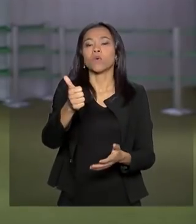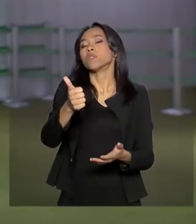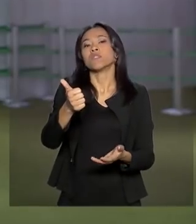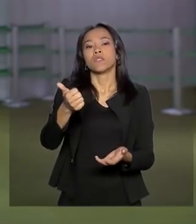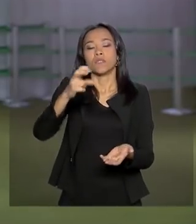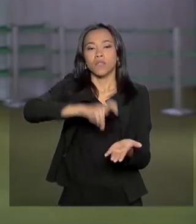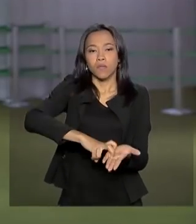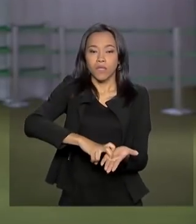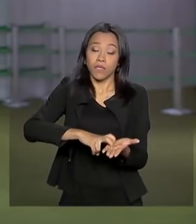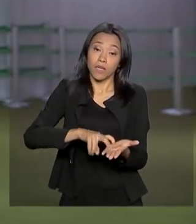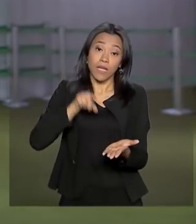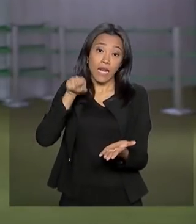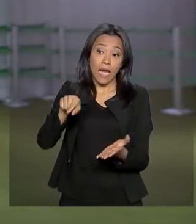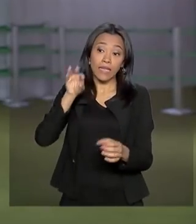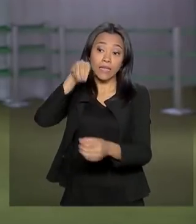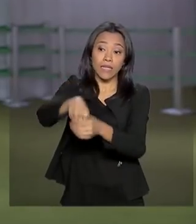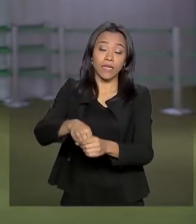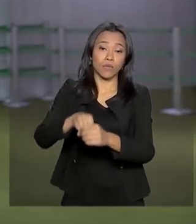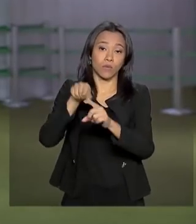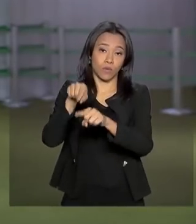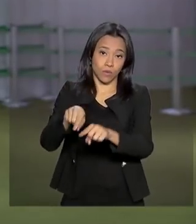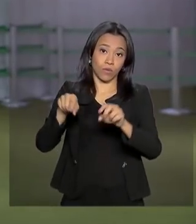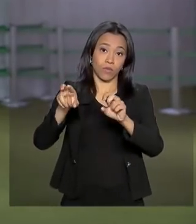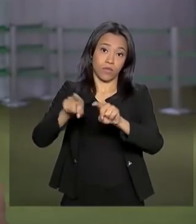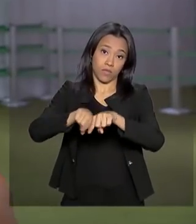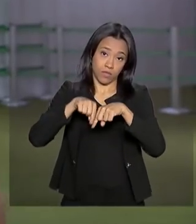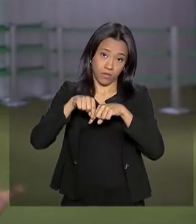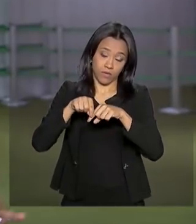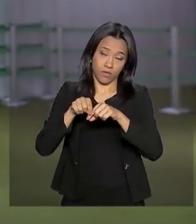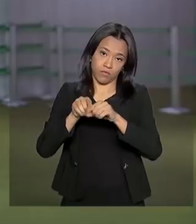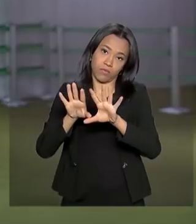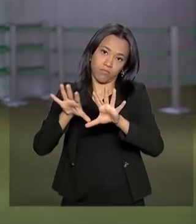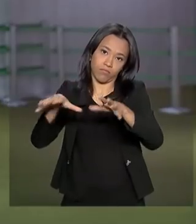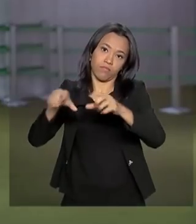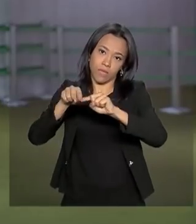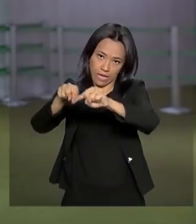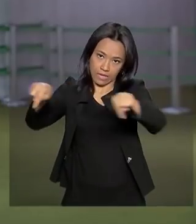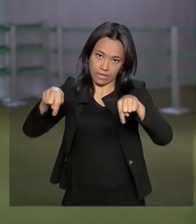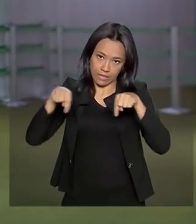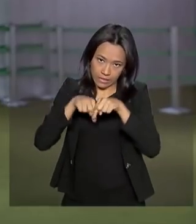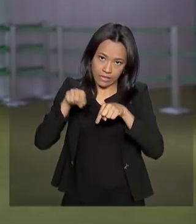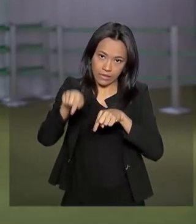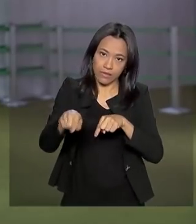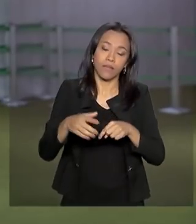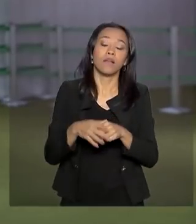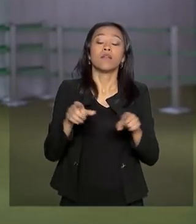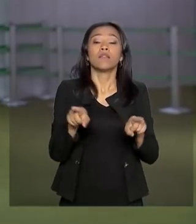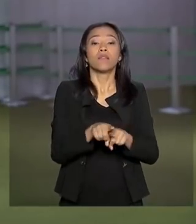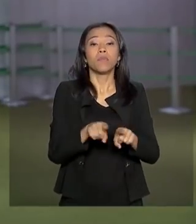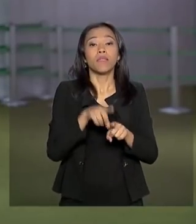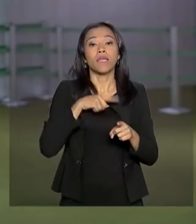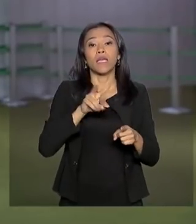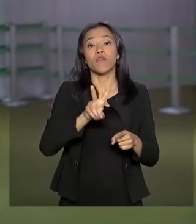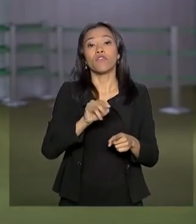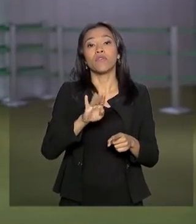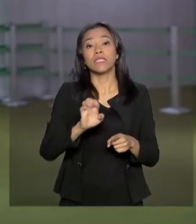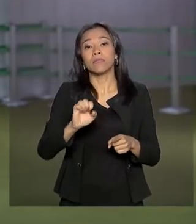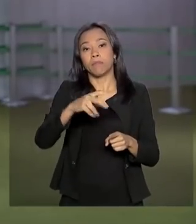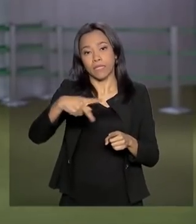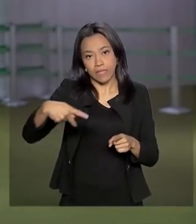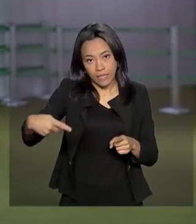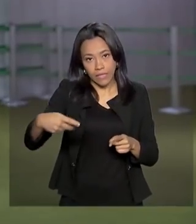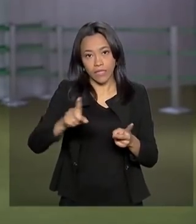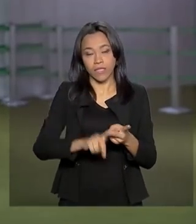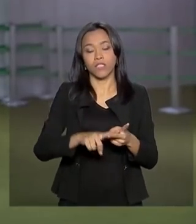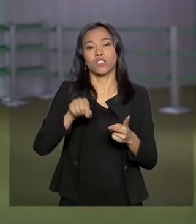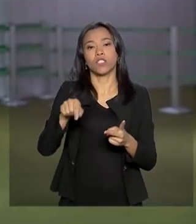gabinete do presidente da comissão, o deputado Marcelo Ramos. Além dele, participam também o vice-presidente do colegiado,